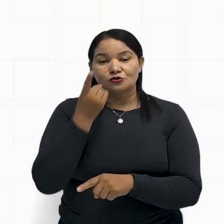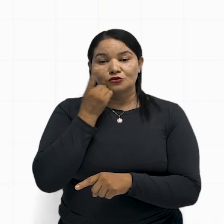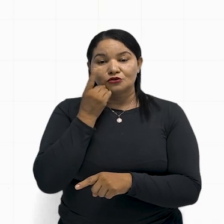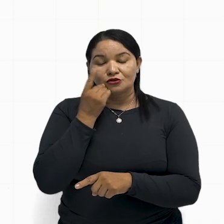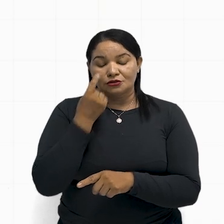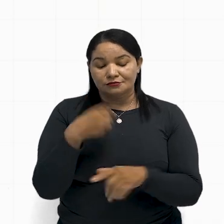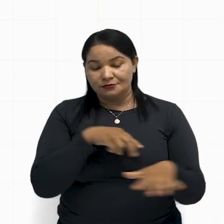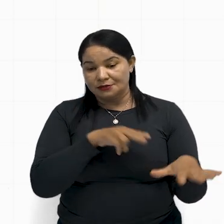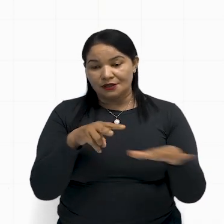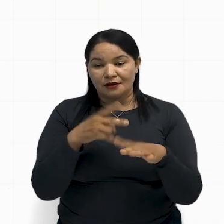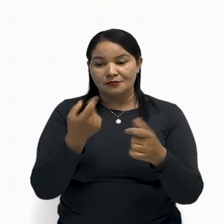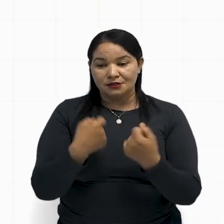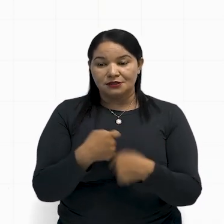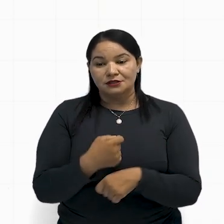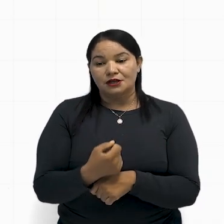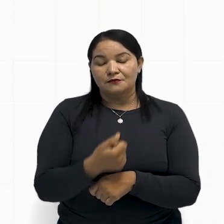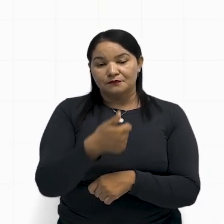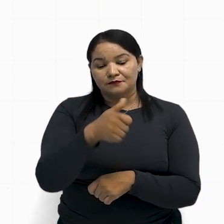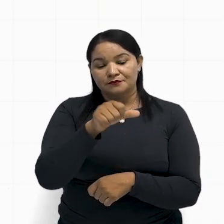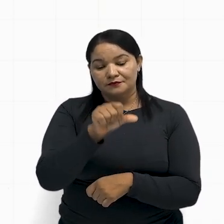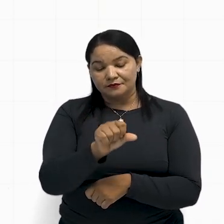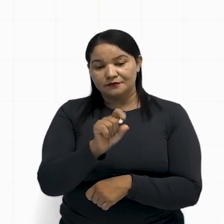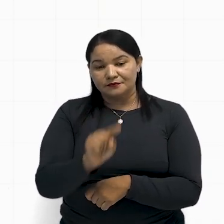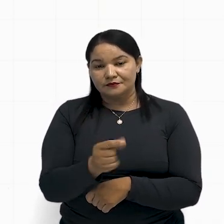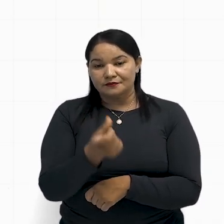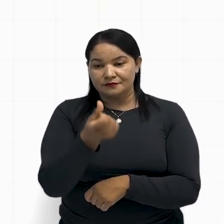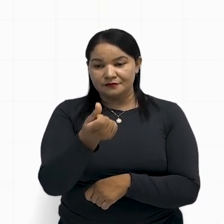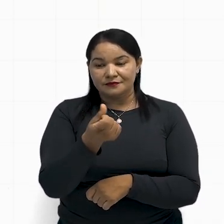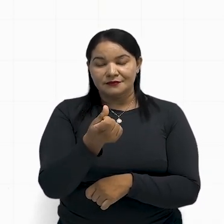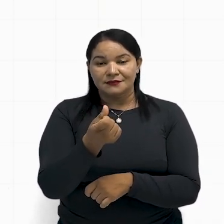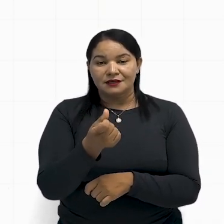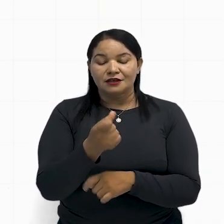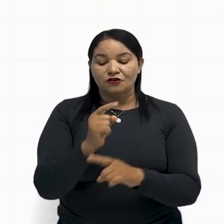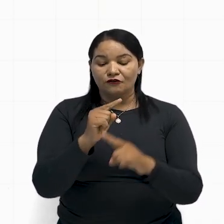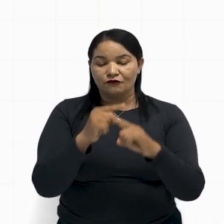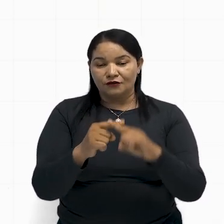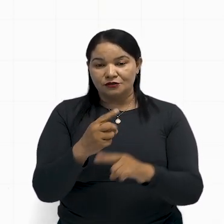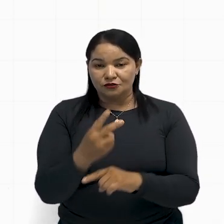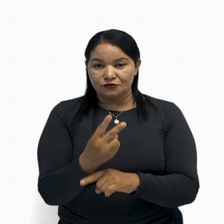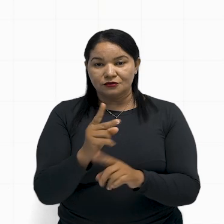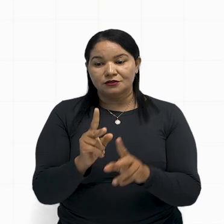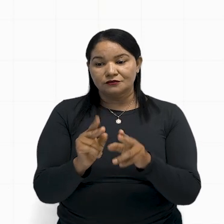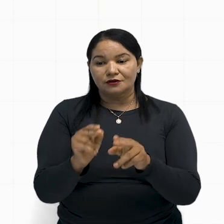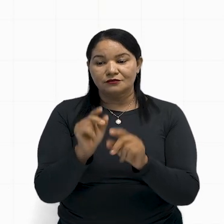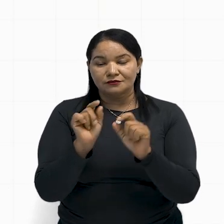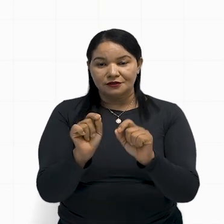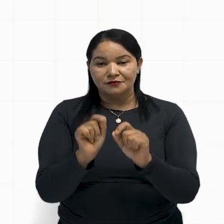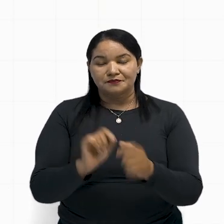,6, tá? Eu vou chegar aqui em 39,2.